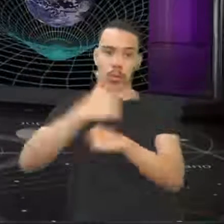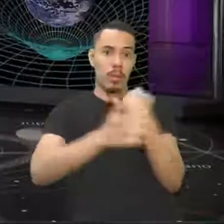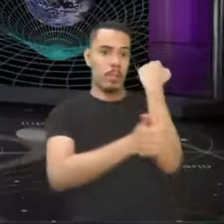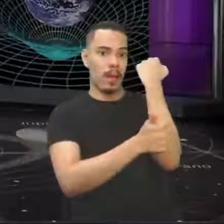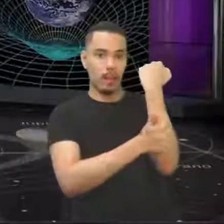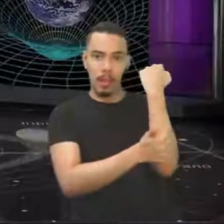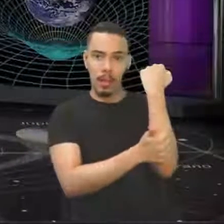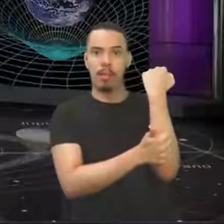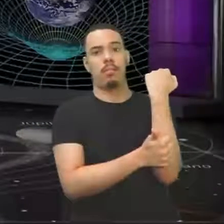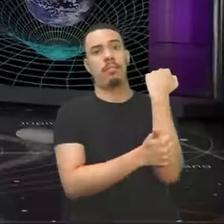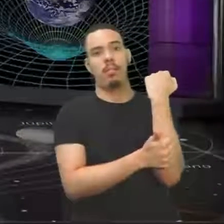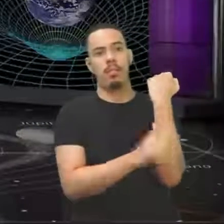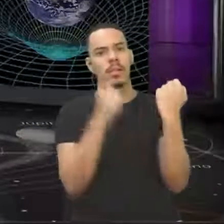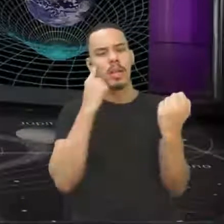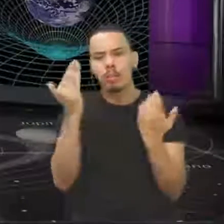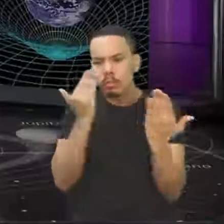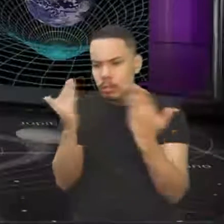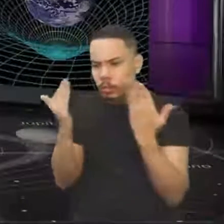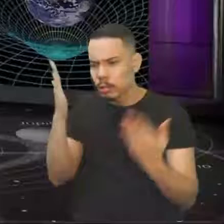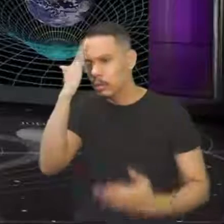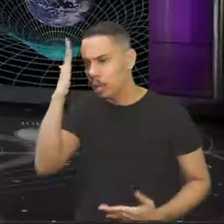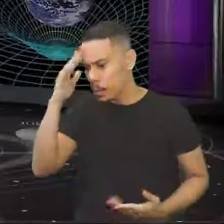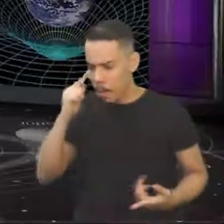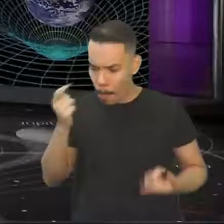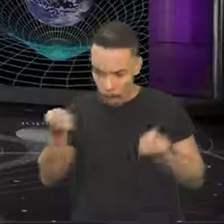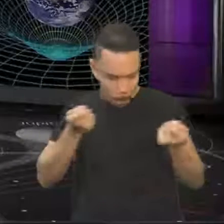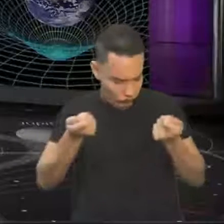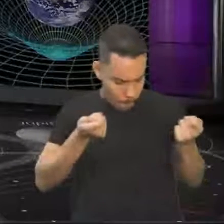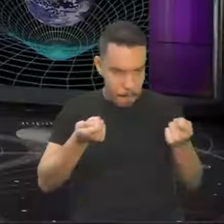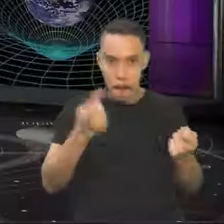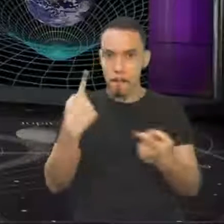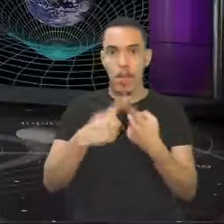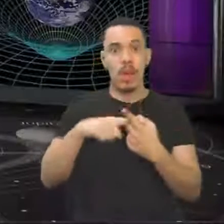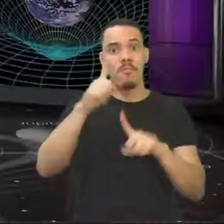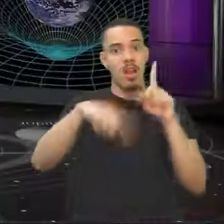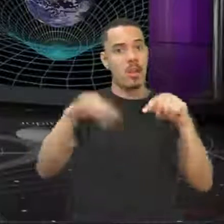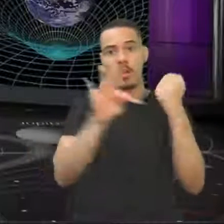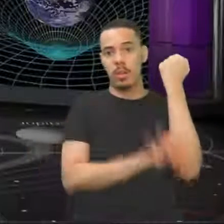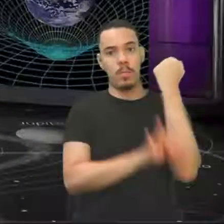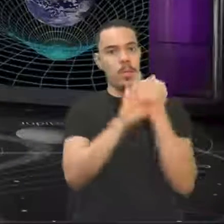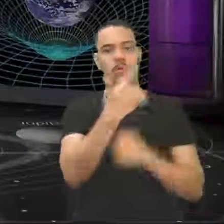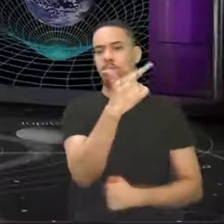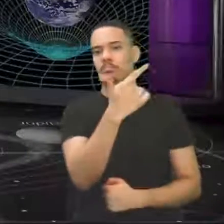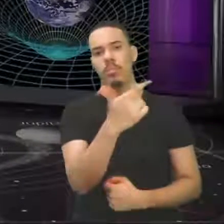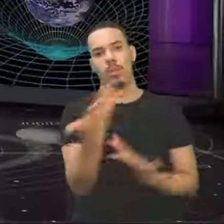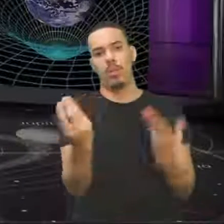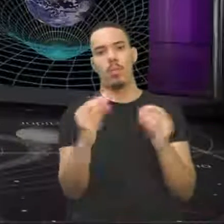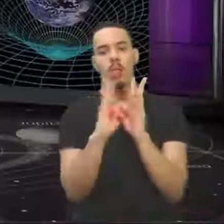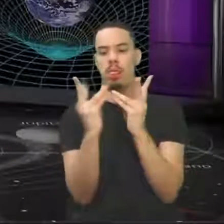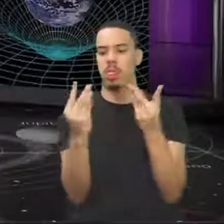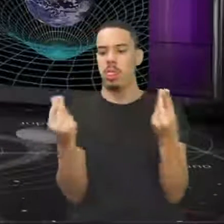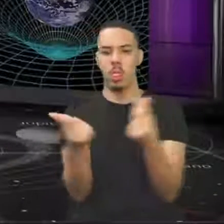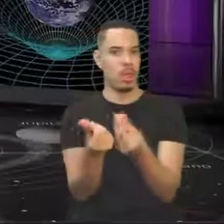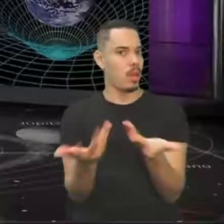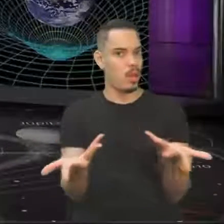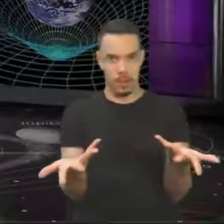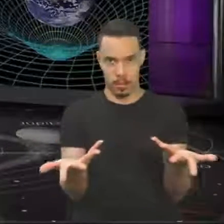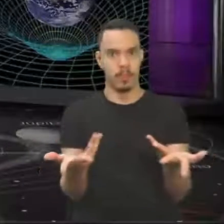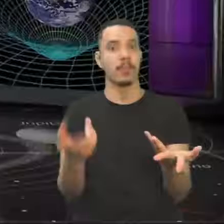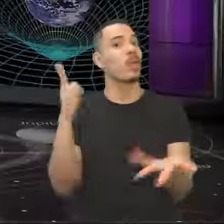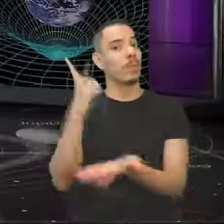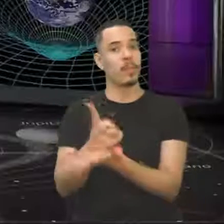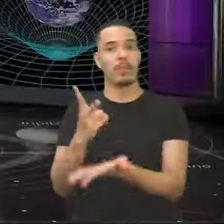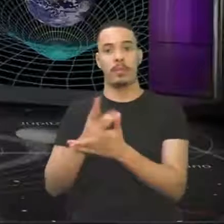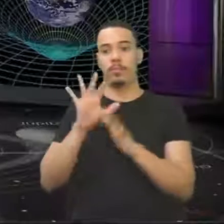mas não exagerado, né, e depende da variação de temperatura, sem variação de temperatura não tem dilatação térmica, permanece do